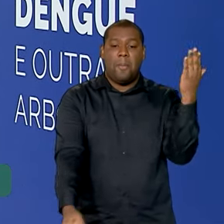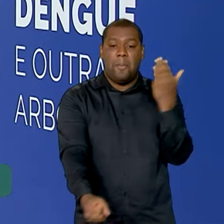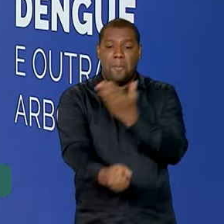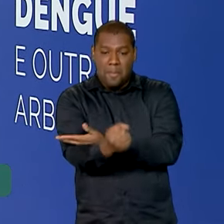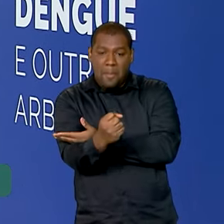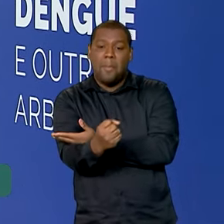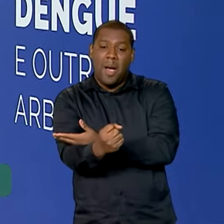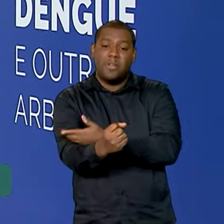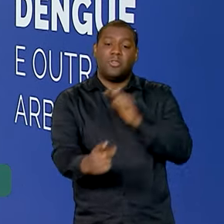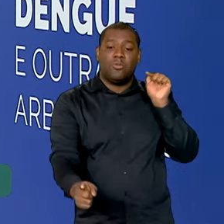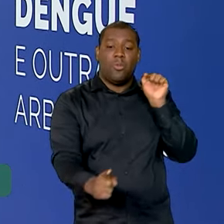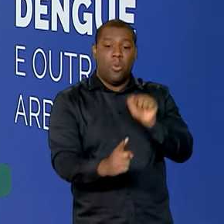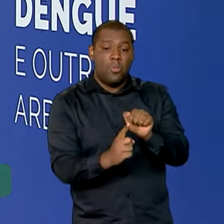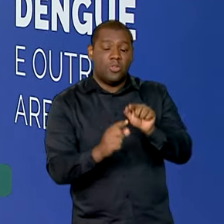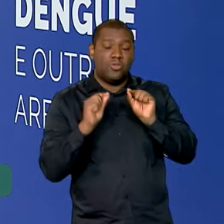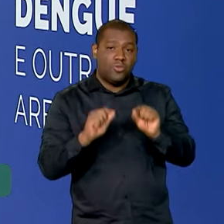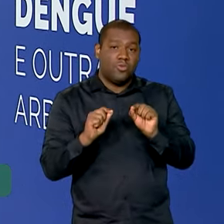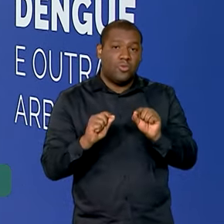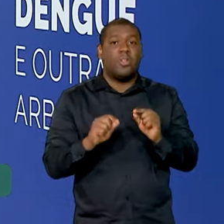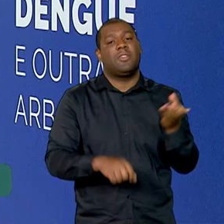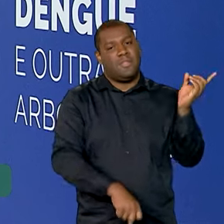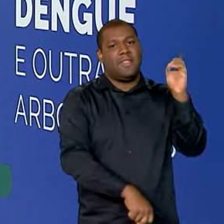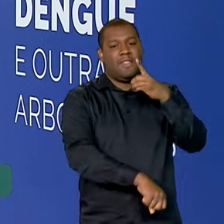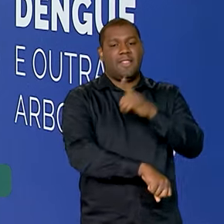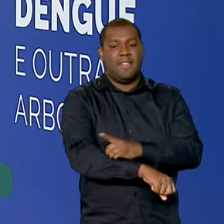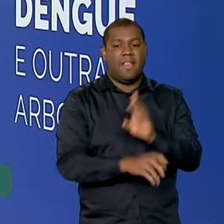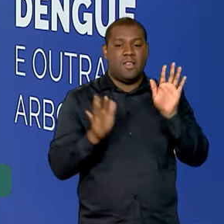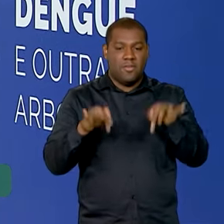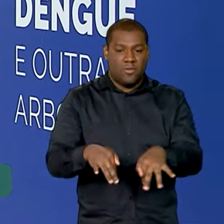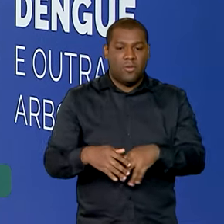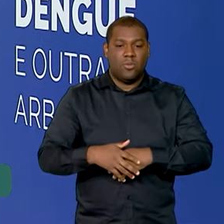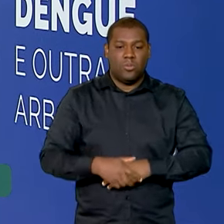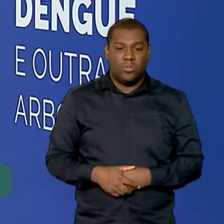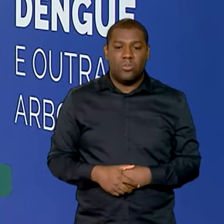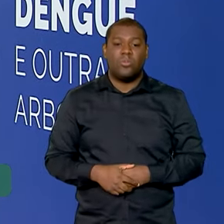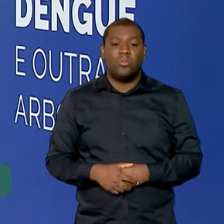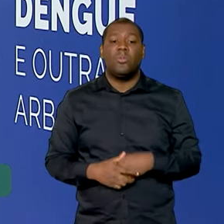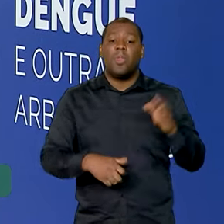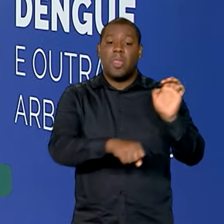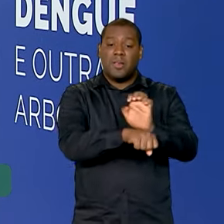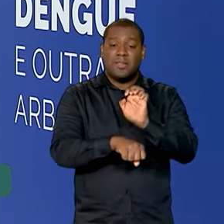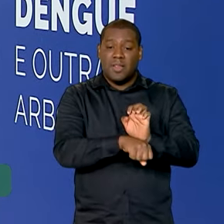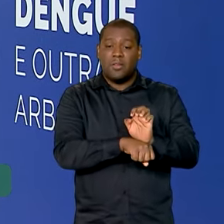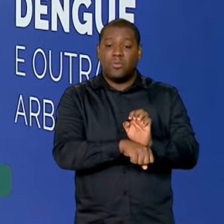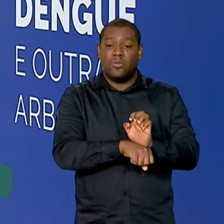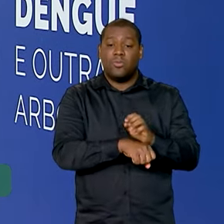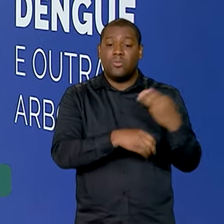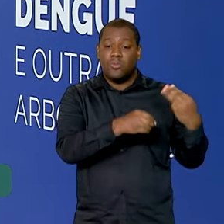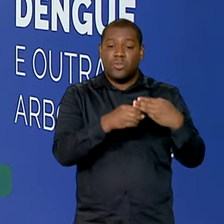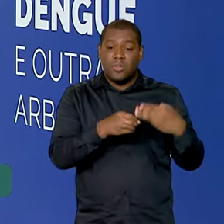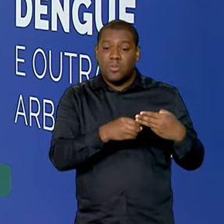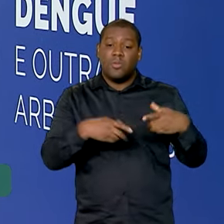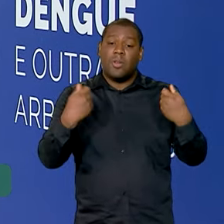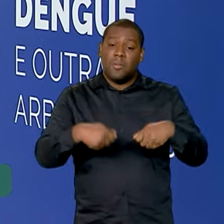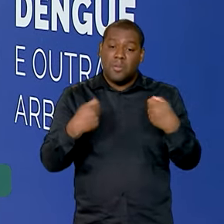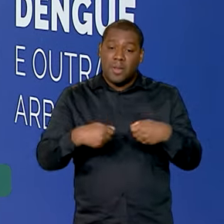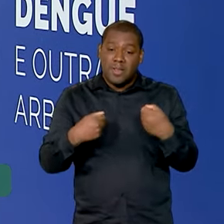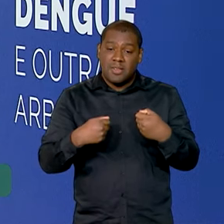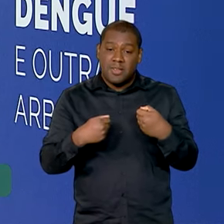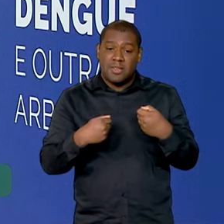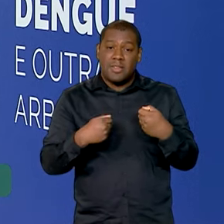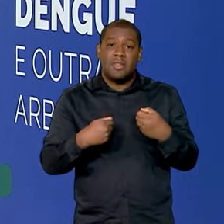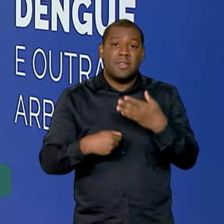este fim. Para ter acesso a esse suporte financeiro, estados e municípios precisam decretar emergência e